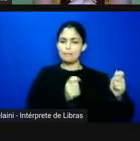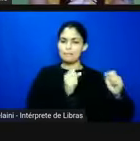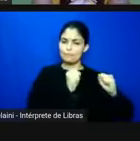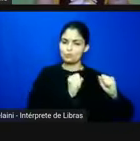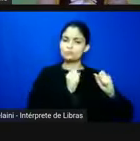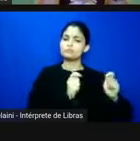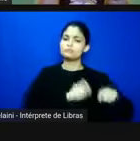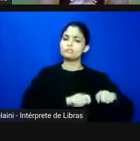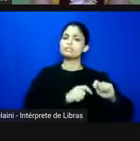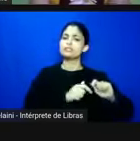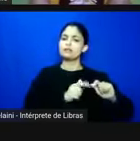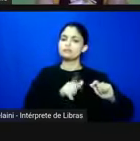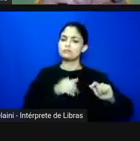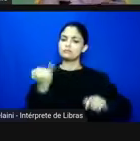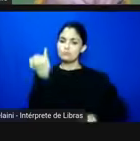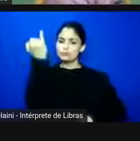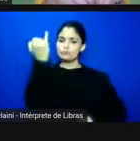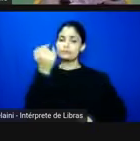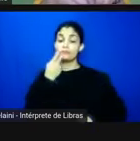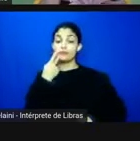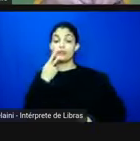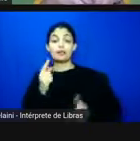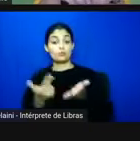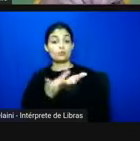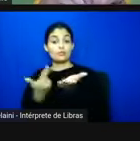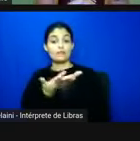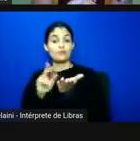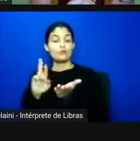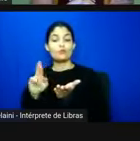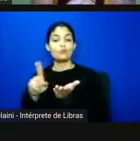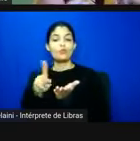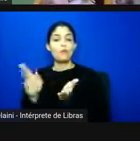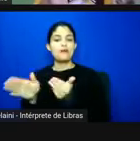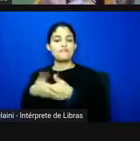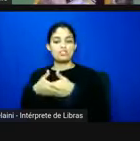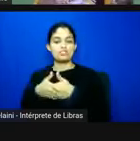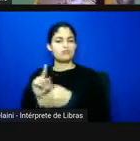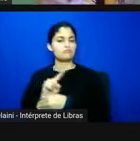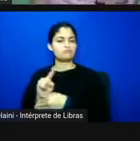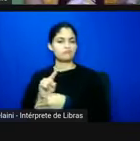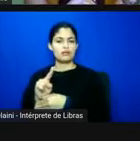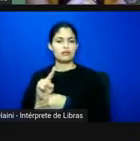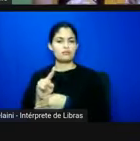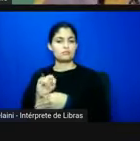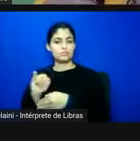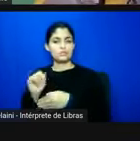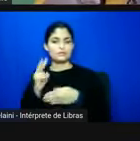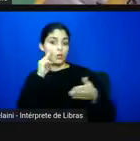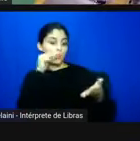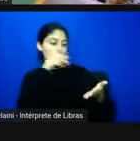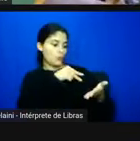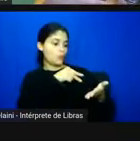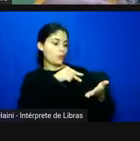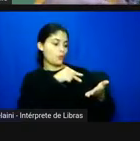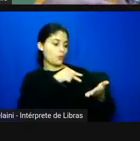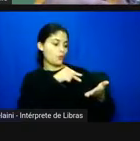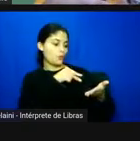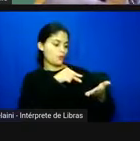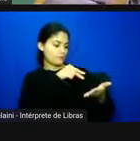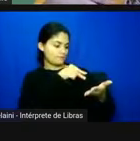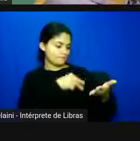é importante a gente destacar que o livro não está fechado em nenhum momento né porque se a olha para as organizações a gente ainda encontra